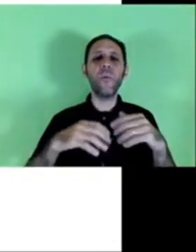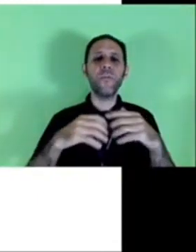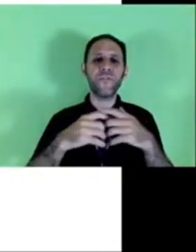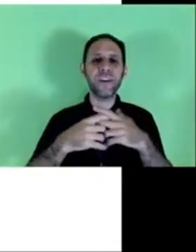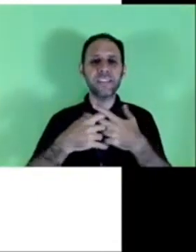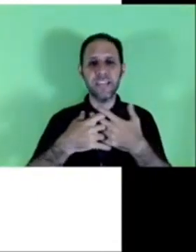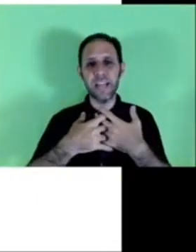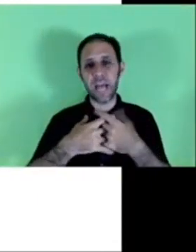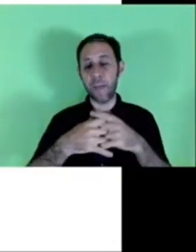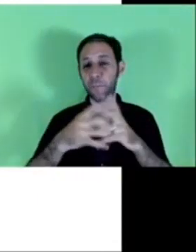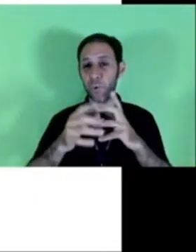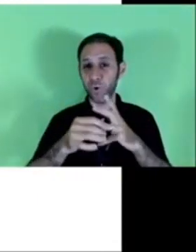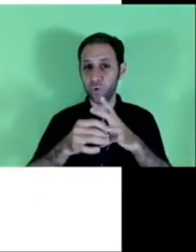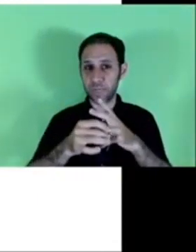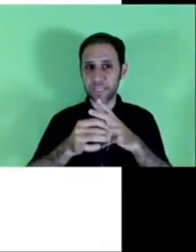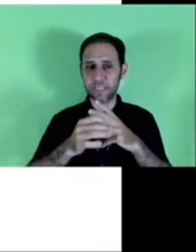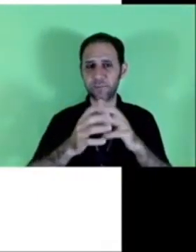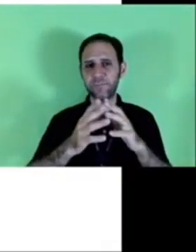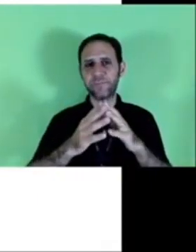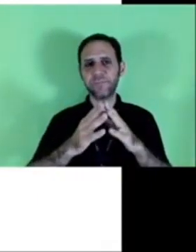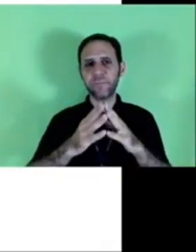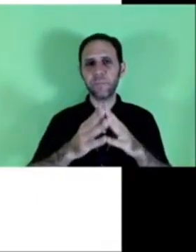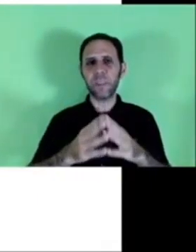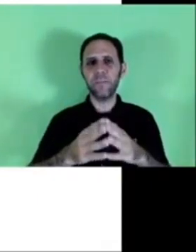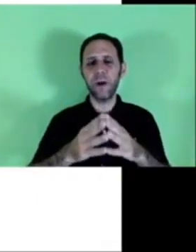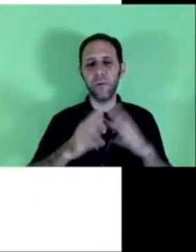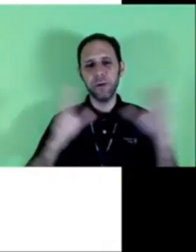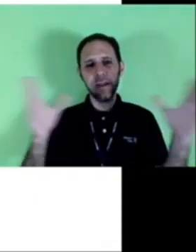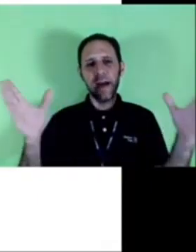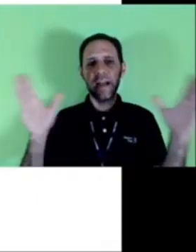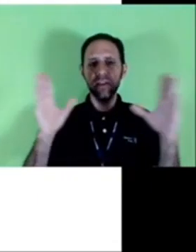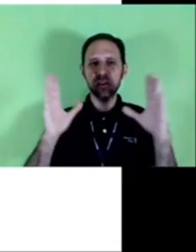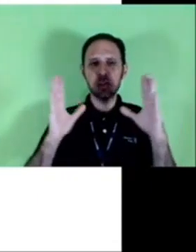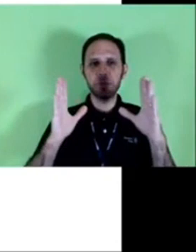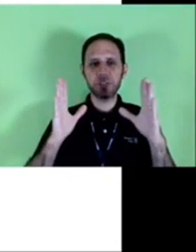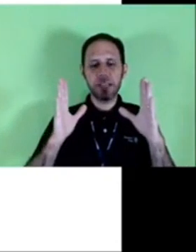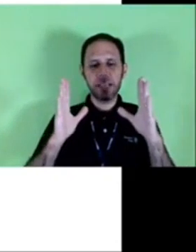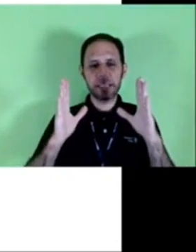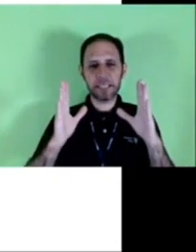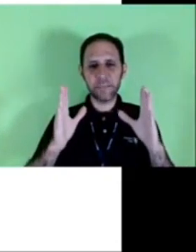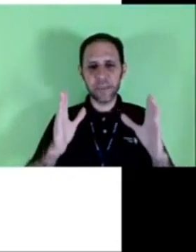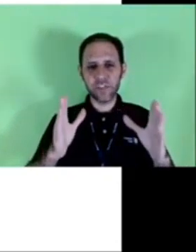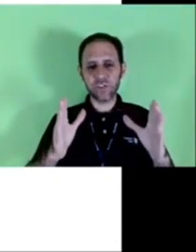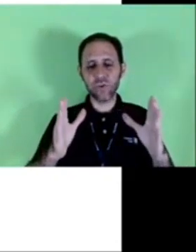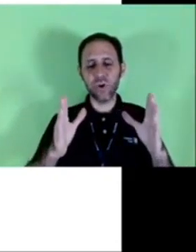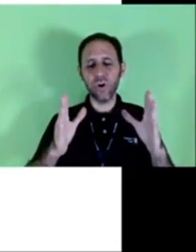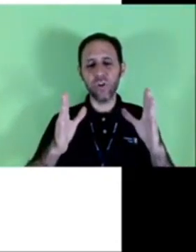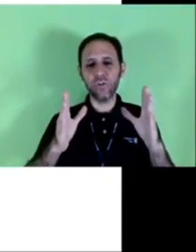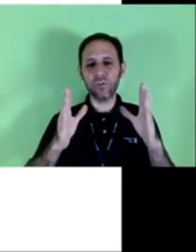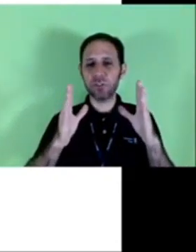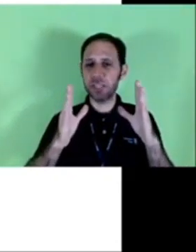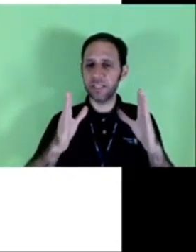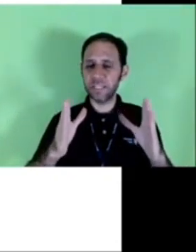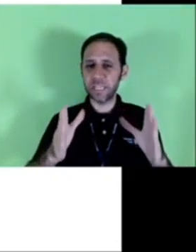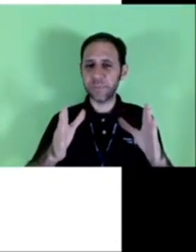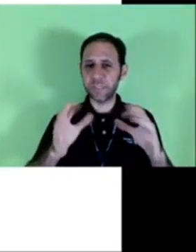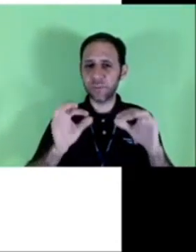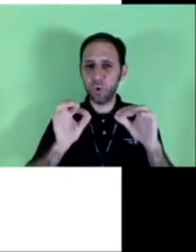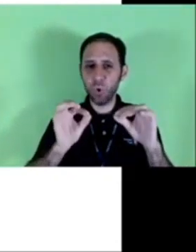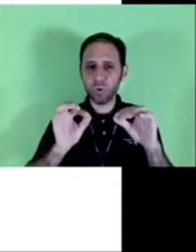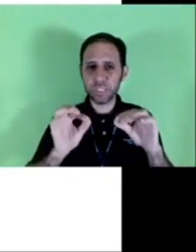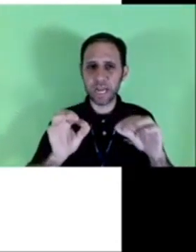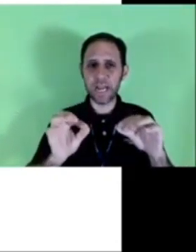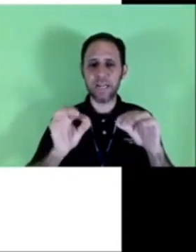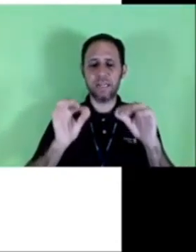Como fazer a procuração? Bom, aqui nós temos exatamente todos os itens que